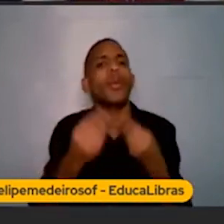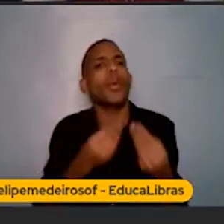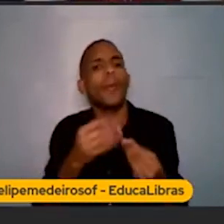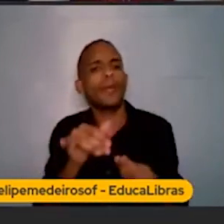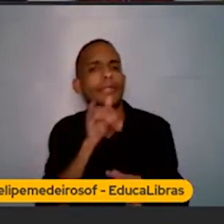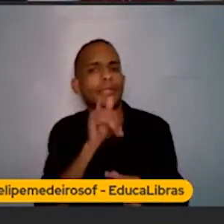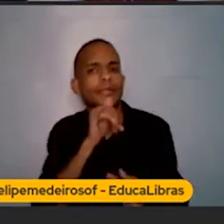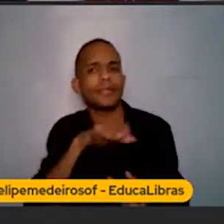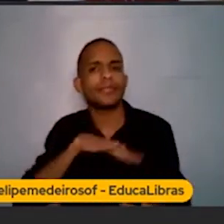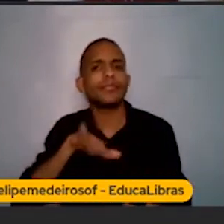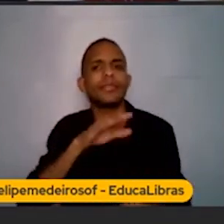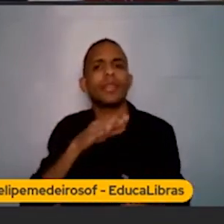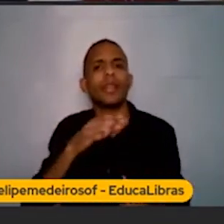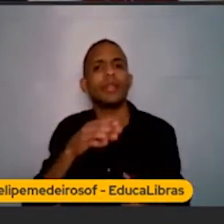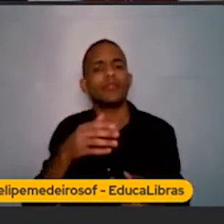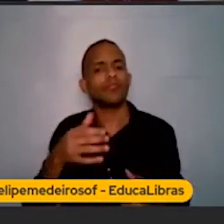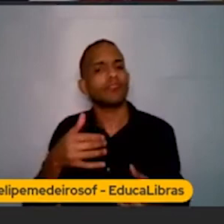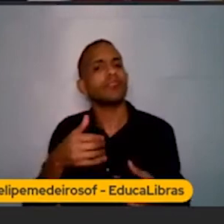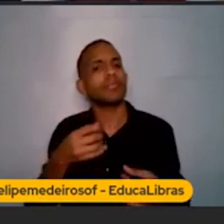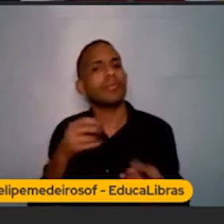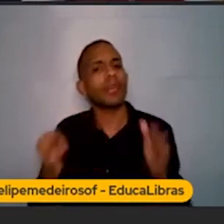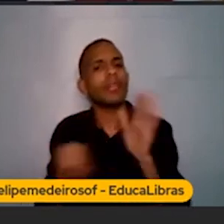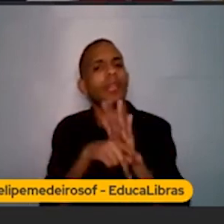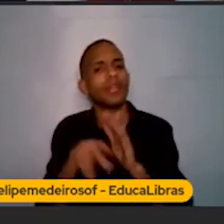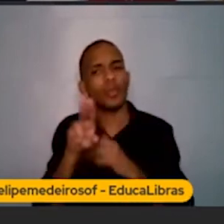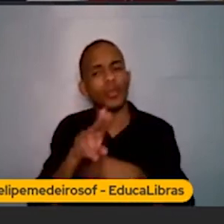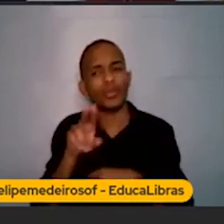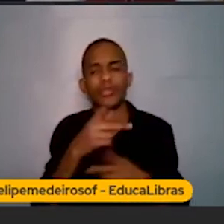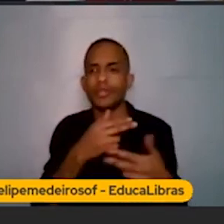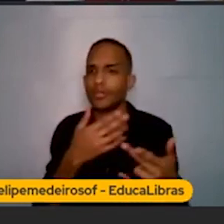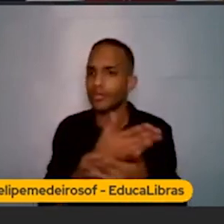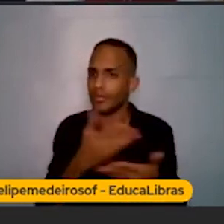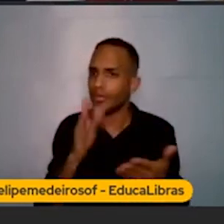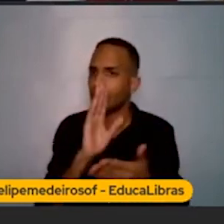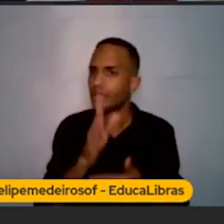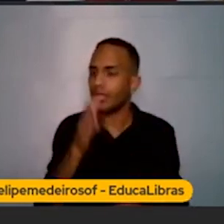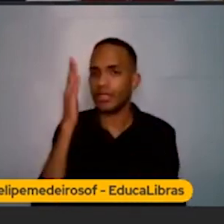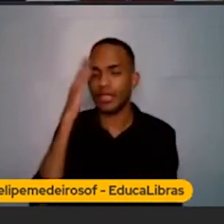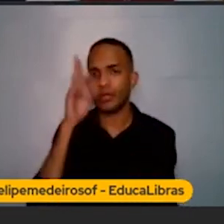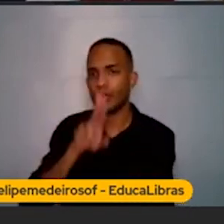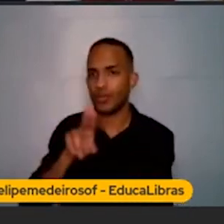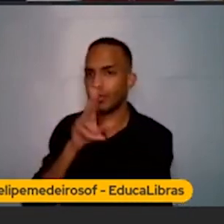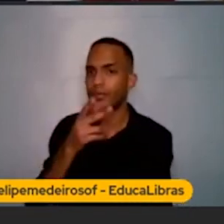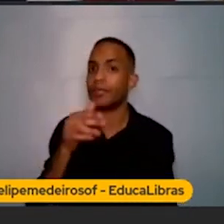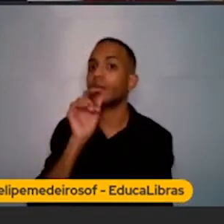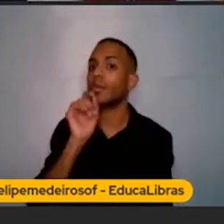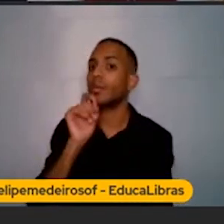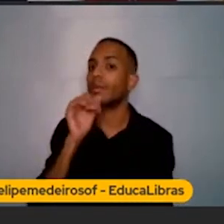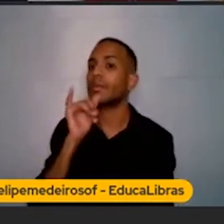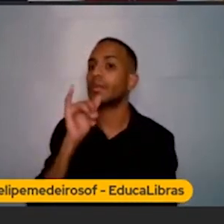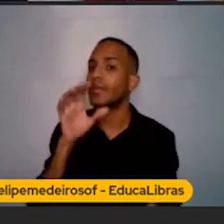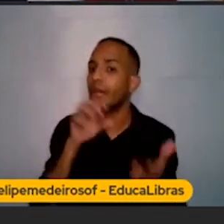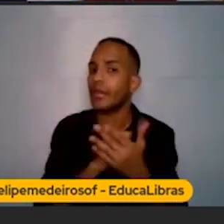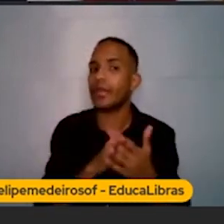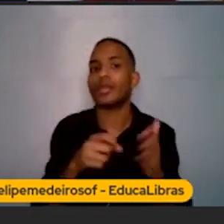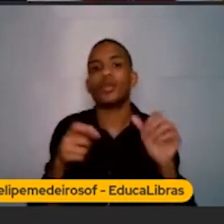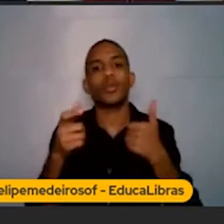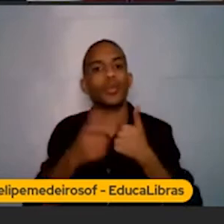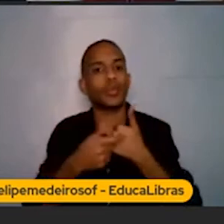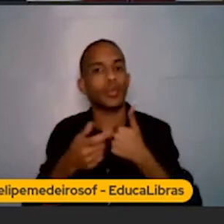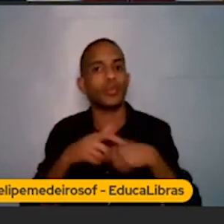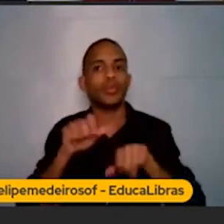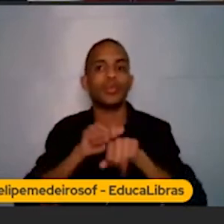exemplos de Scout to Action que eu trouxe aqui? Muitos de vocês devem já ter usado. É o famoso se inscreva, curta,